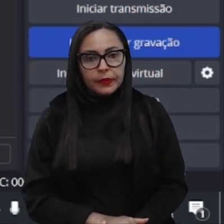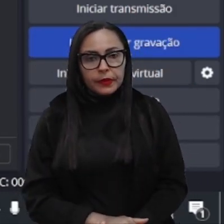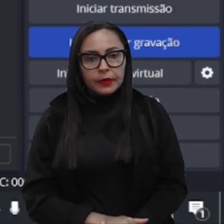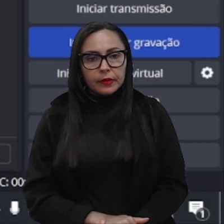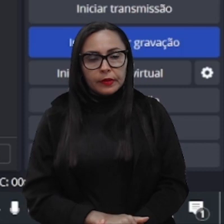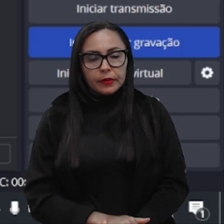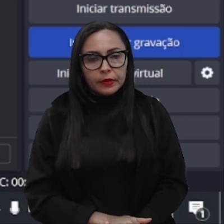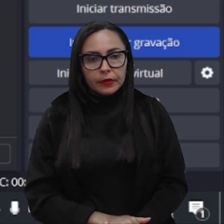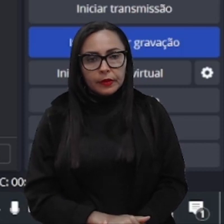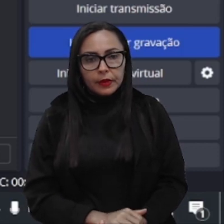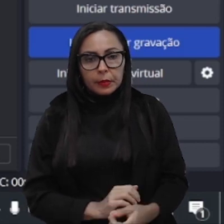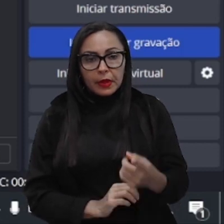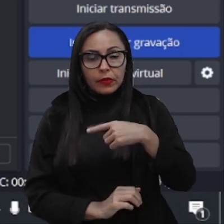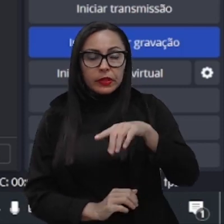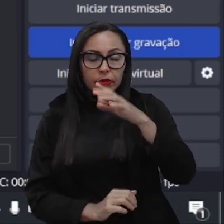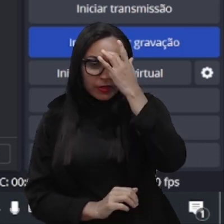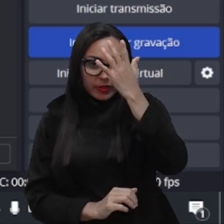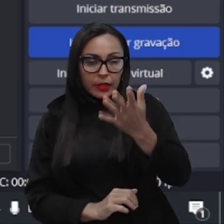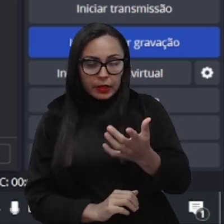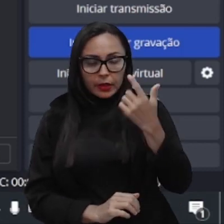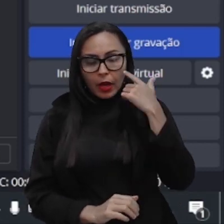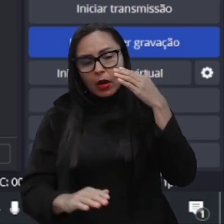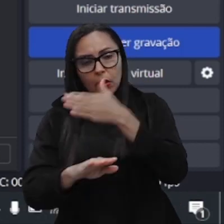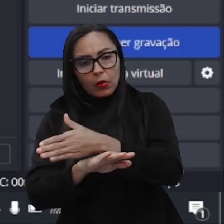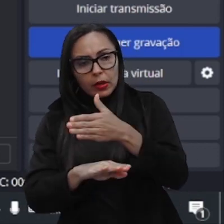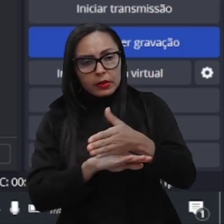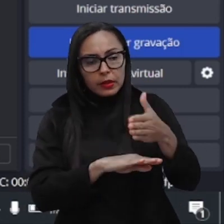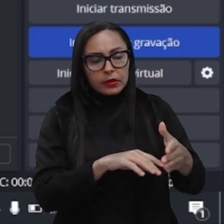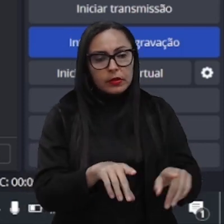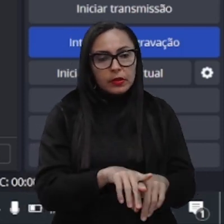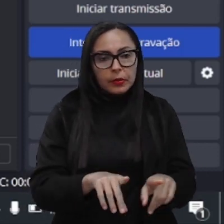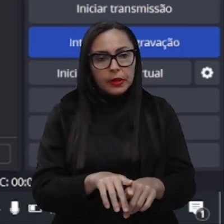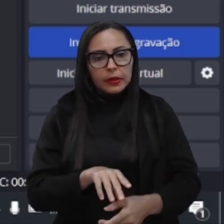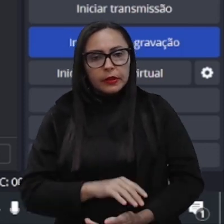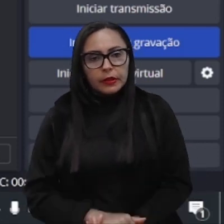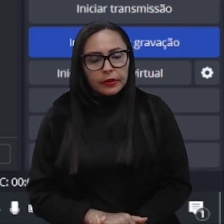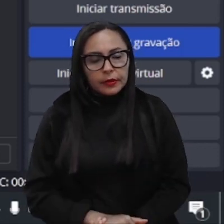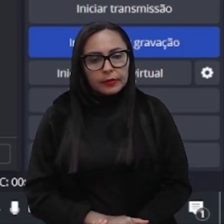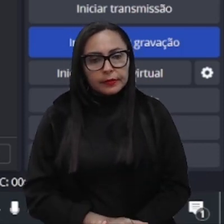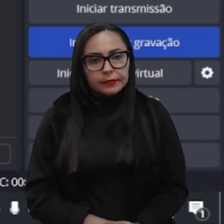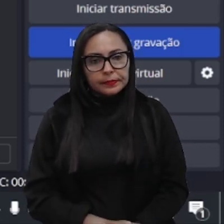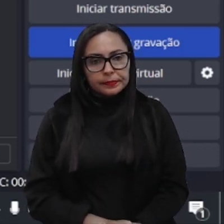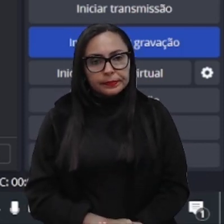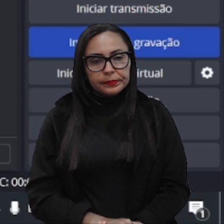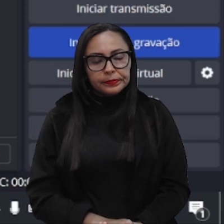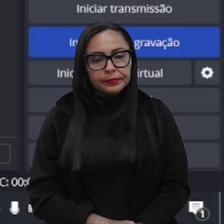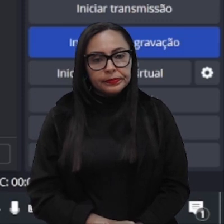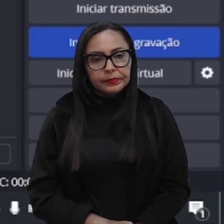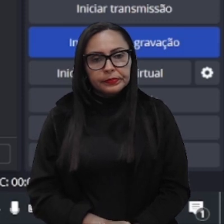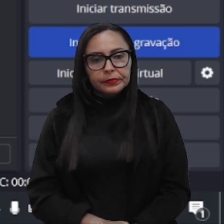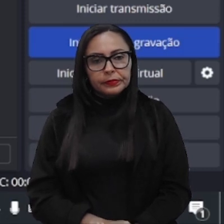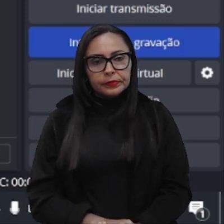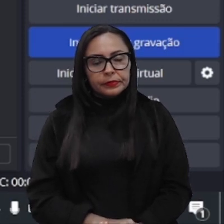onde você vai colocar o seu projeto de ângulo Eu vou chamar, esse projeto de Viver do Bom, né